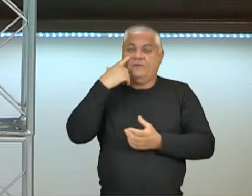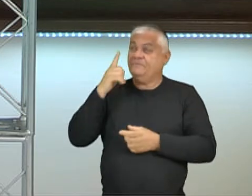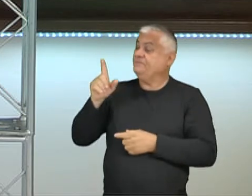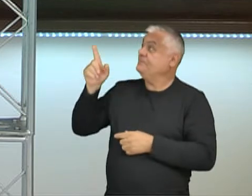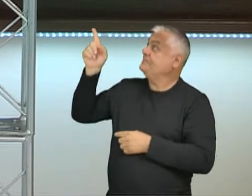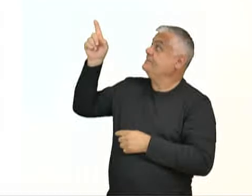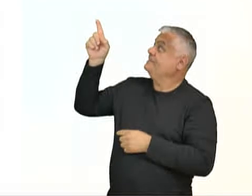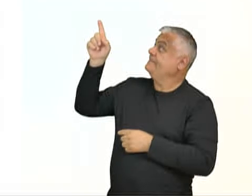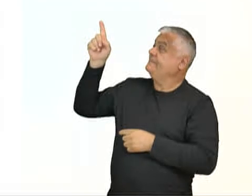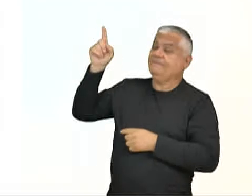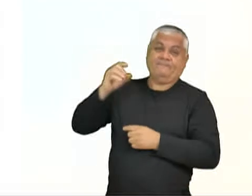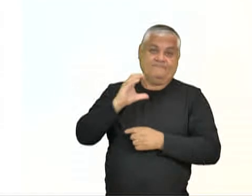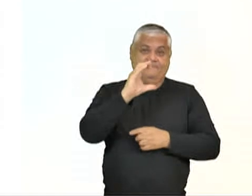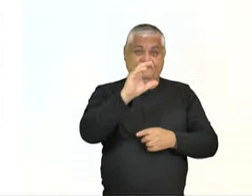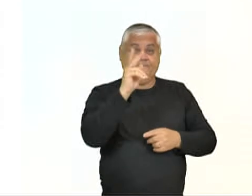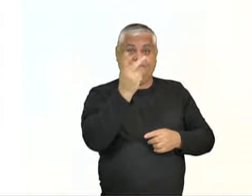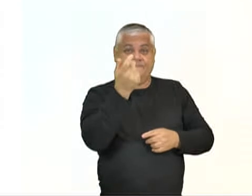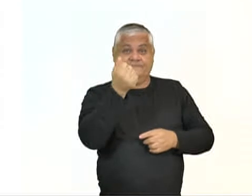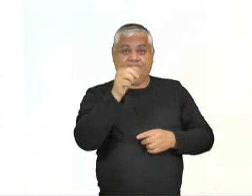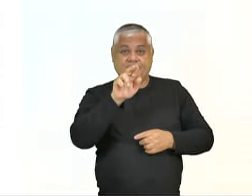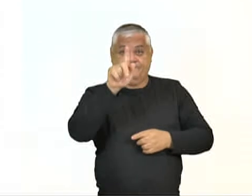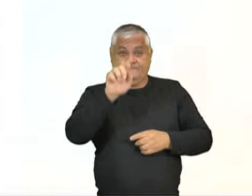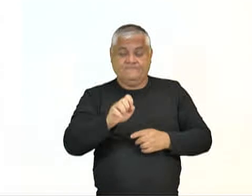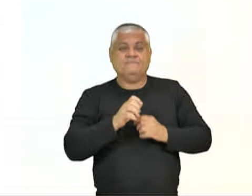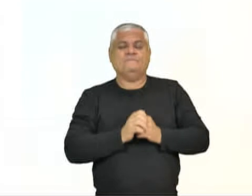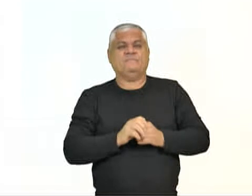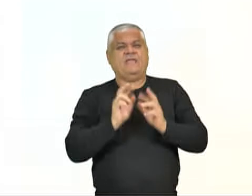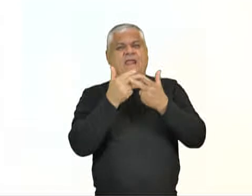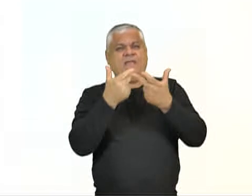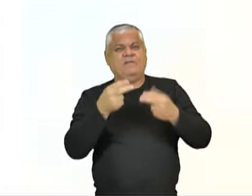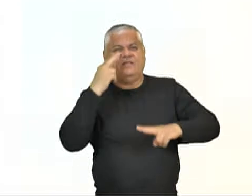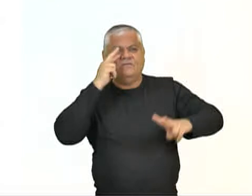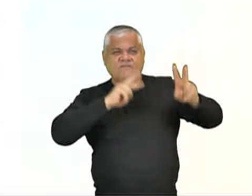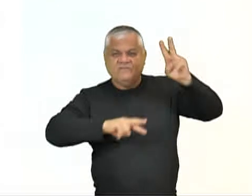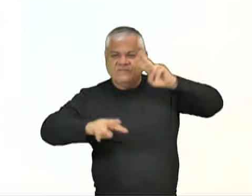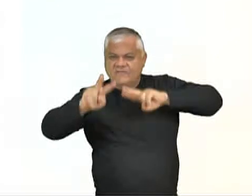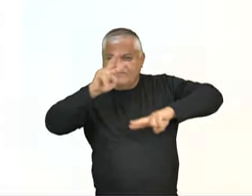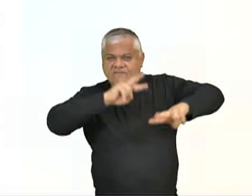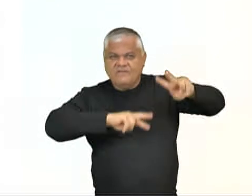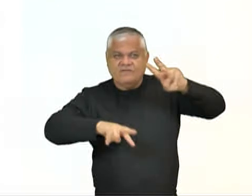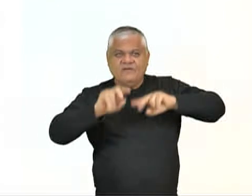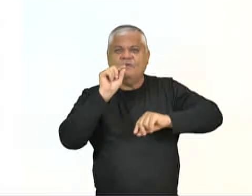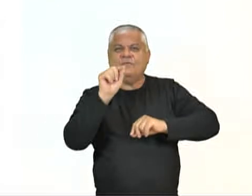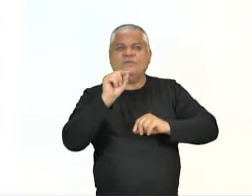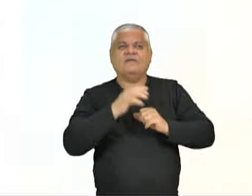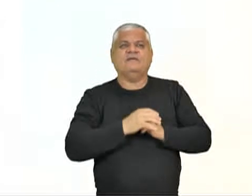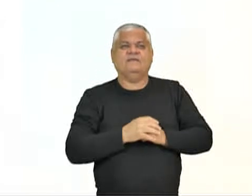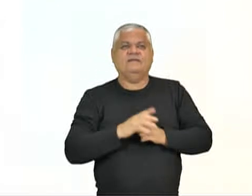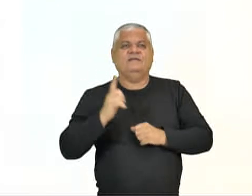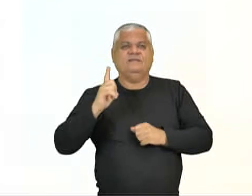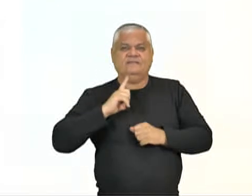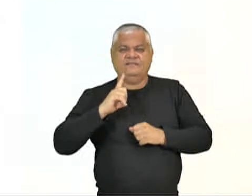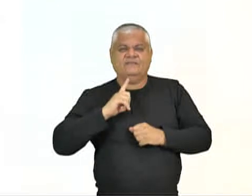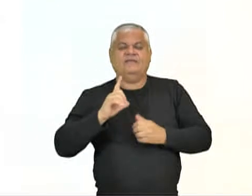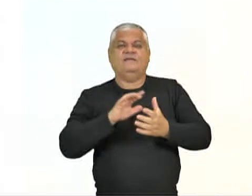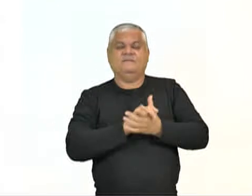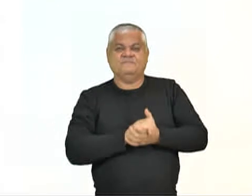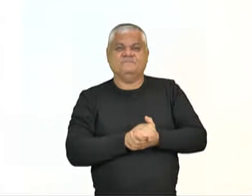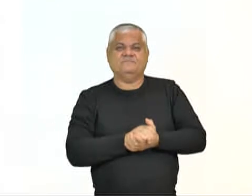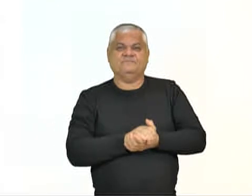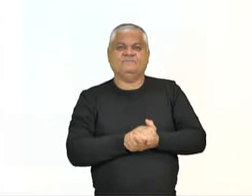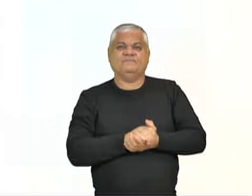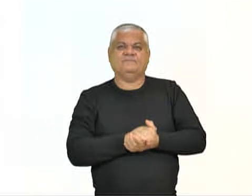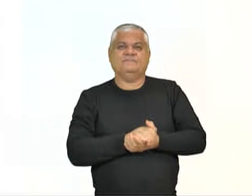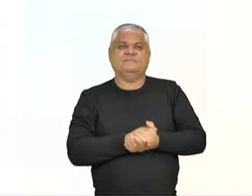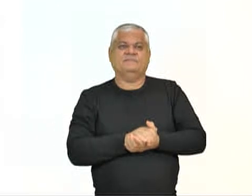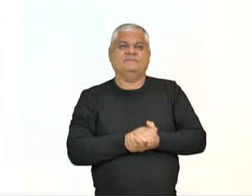nós temos uma charge, você sempre deve observar todos os elementos além da fala. This is the worst deal ever. Well, I think we can agree he's